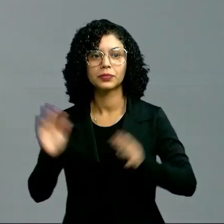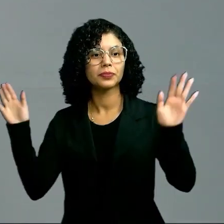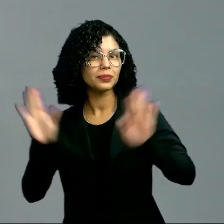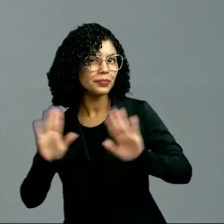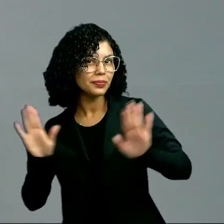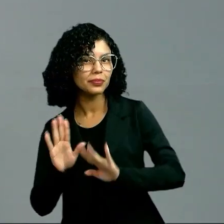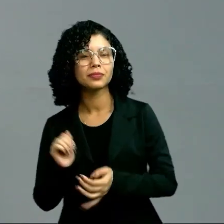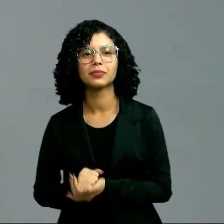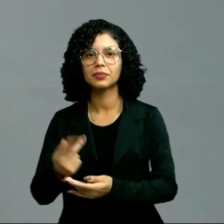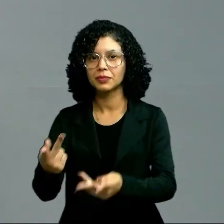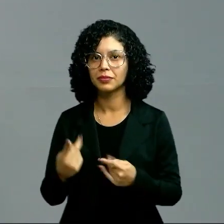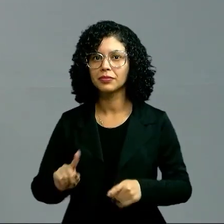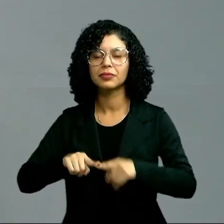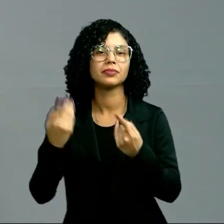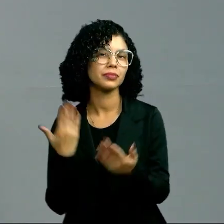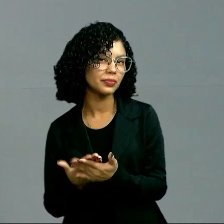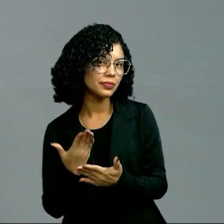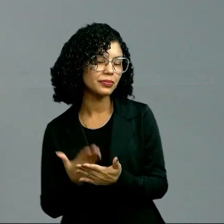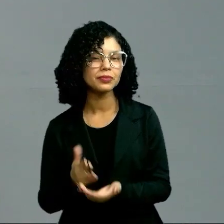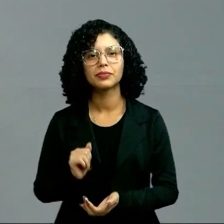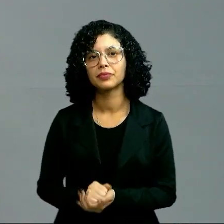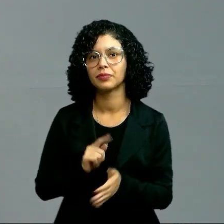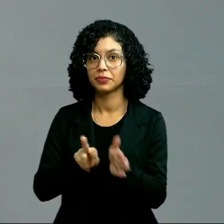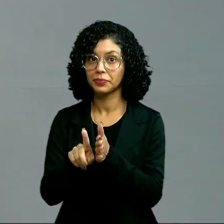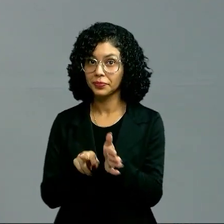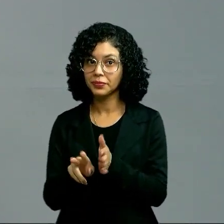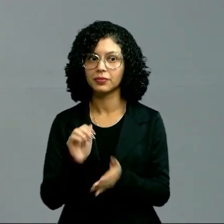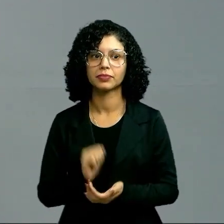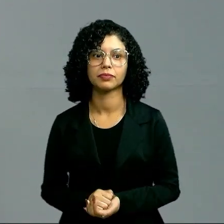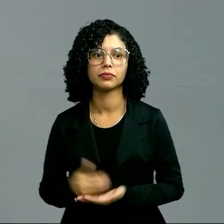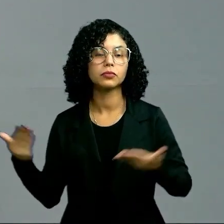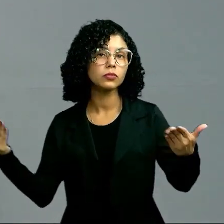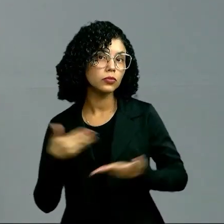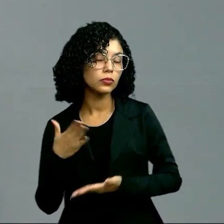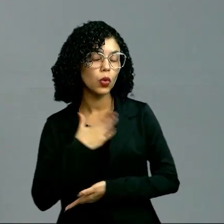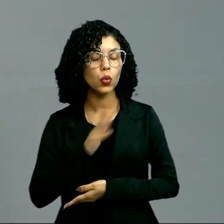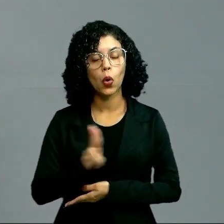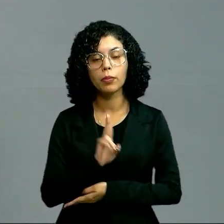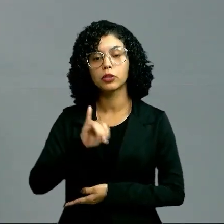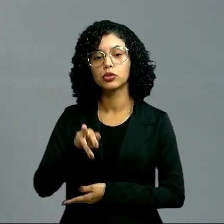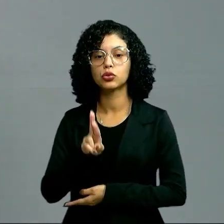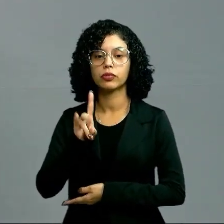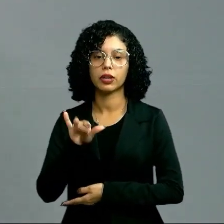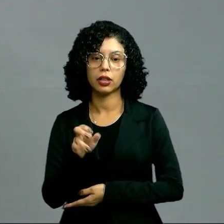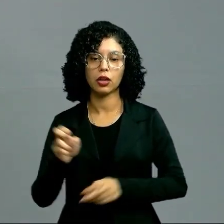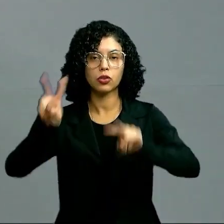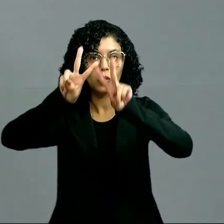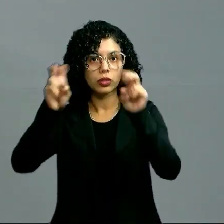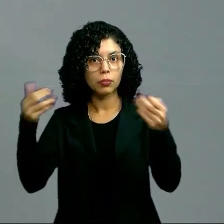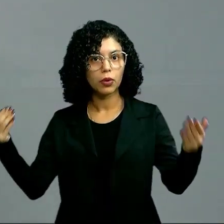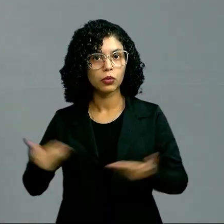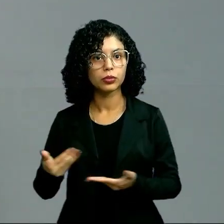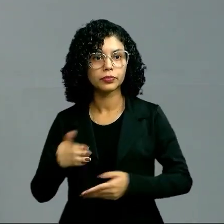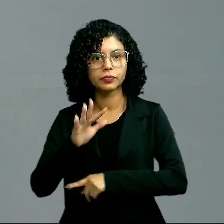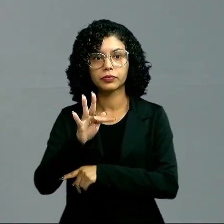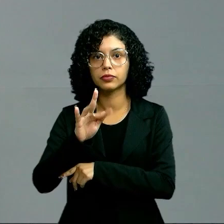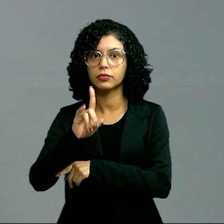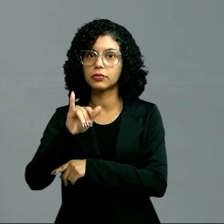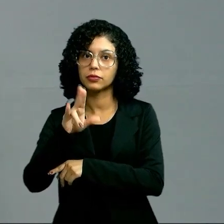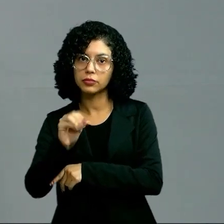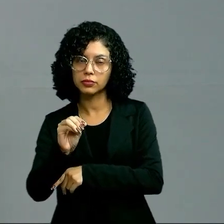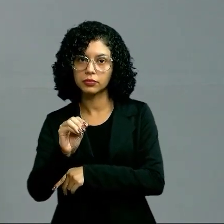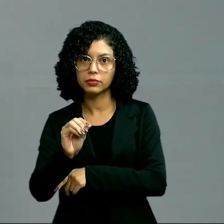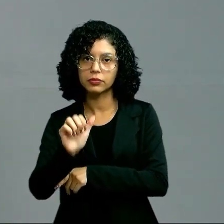Olá pessoal, sejam muito bem-vindos para mais uma aula de biologia. Meu nome é Joverline e o tema da nossa aula de hoje é sobre o